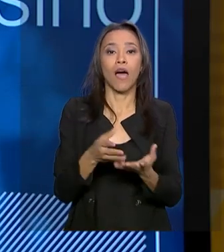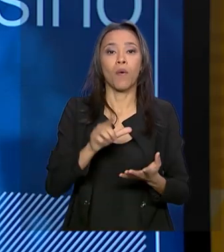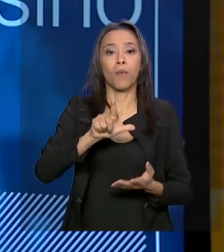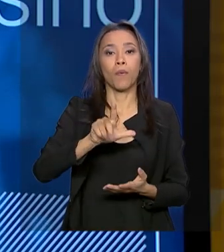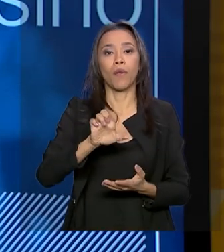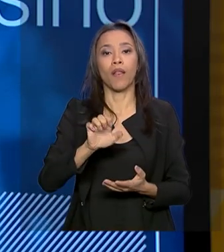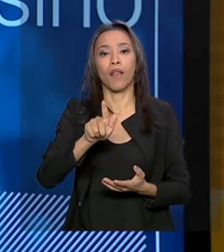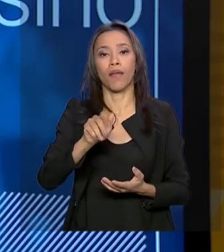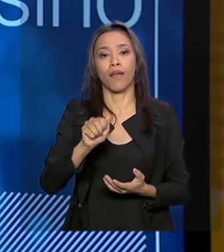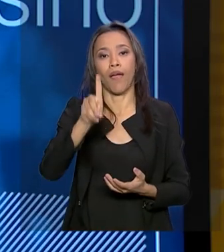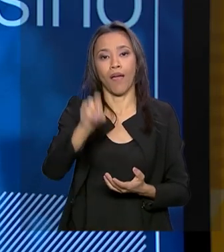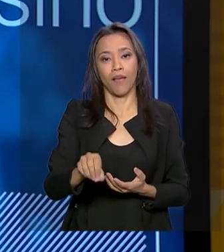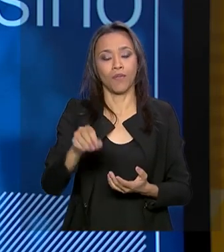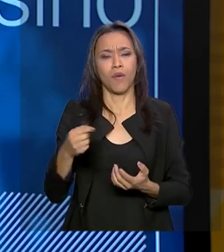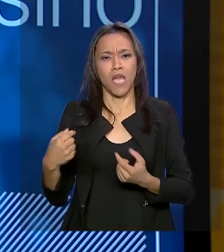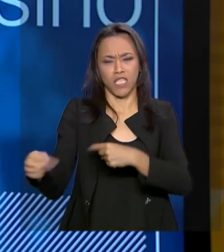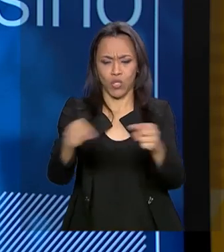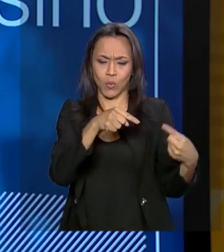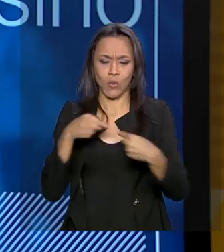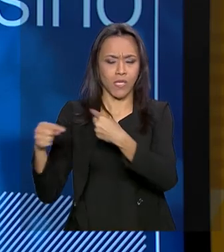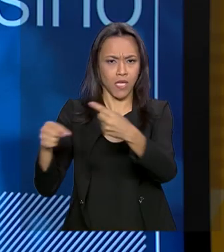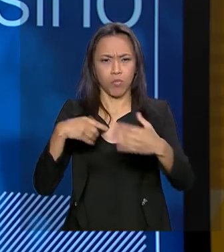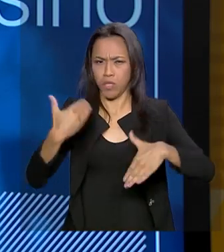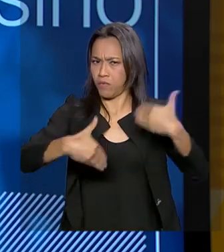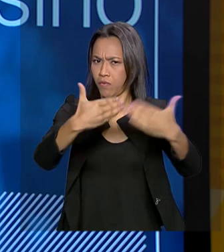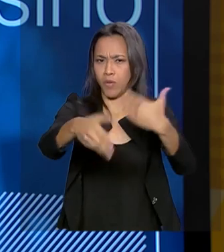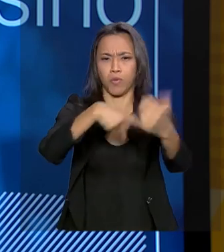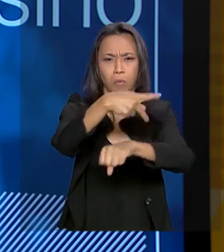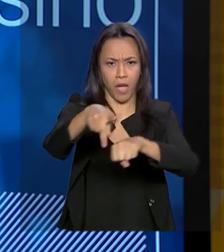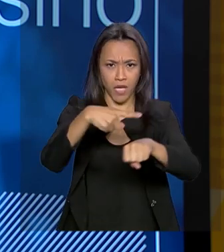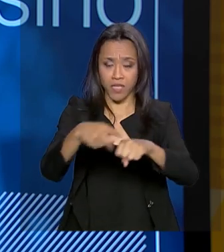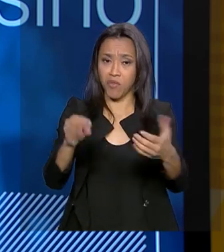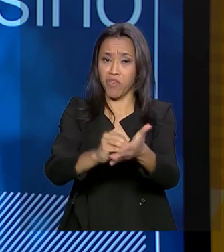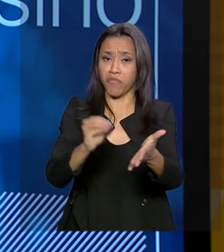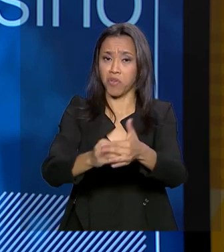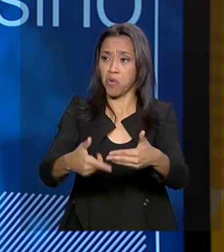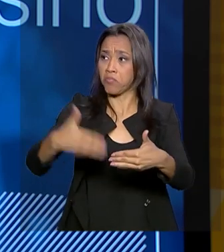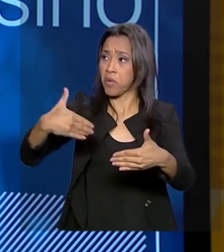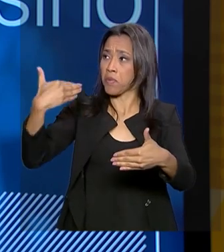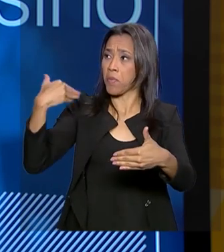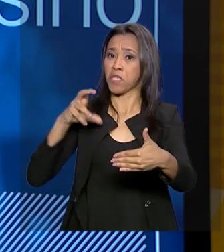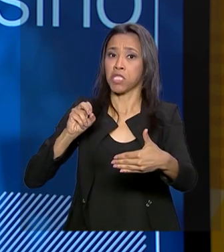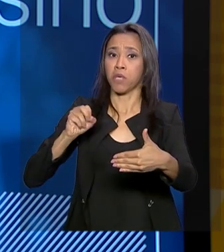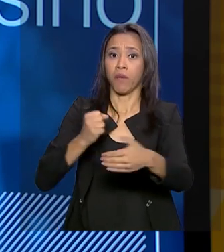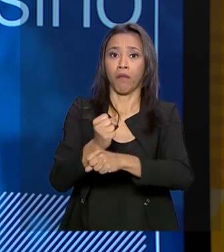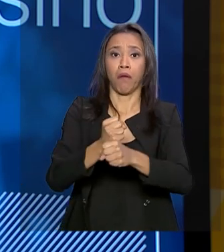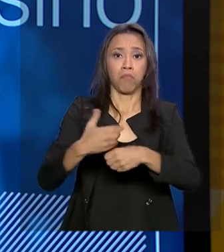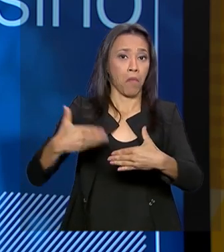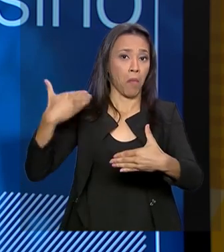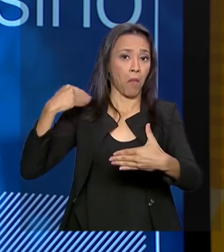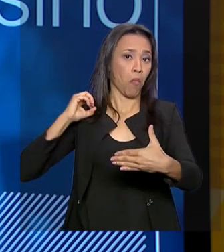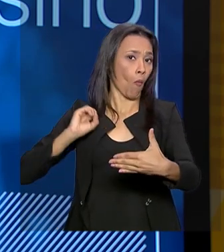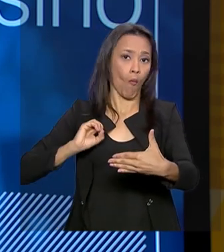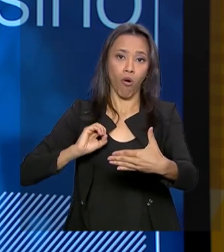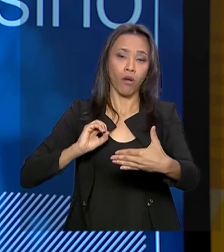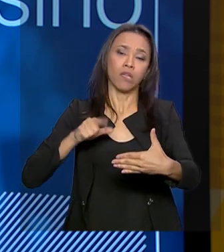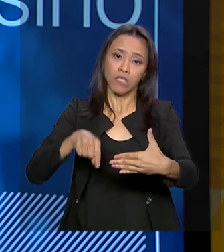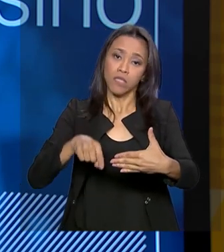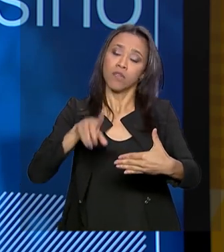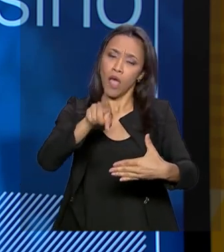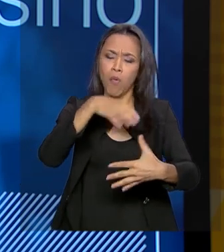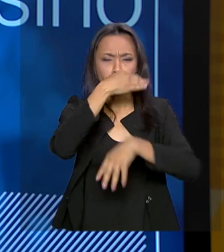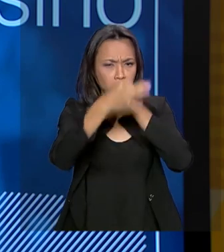educação no debate do desenvolvimento do país, é o que a gente não fez nos últimos 50 anos, e acima de tudo, isso gera uma crítica